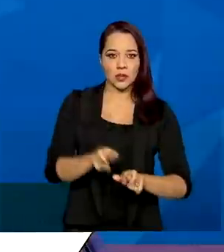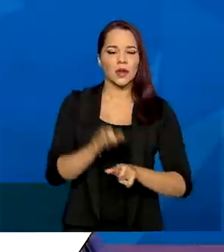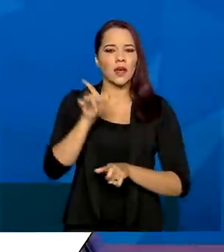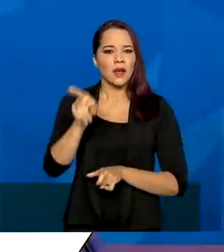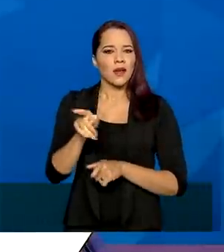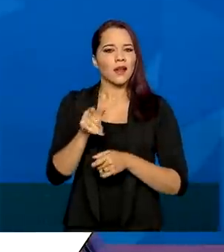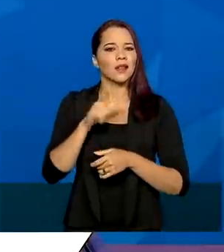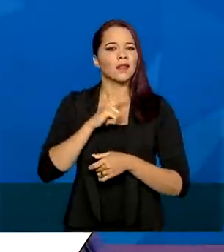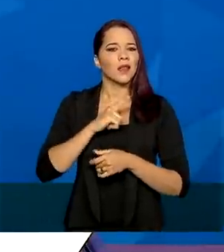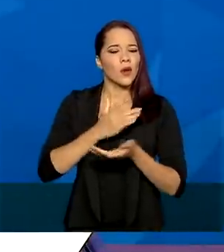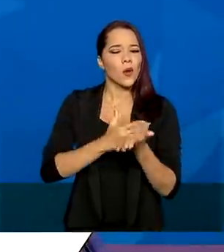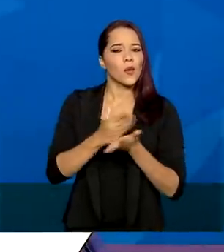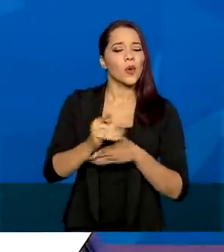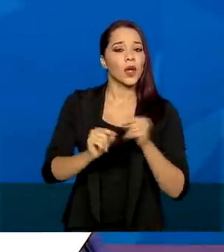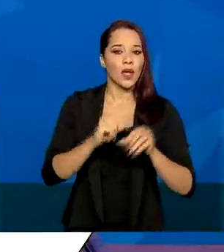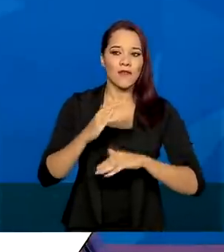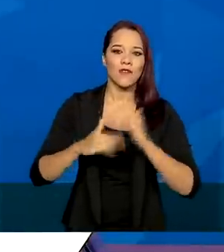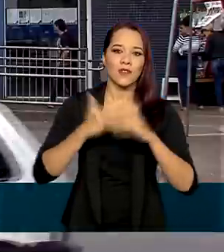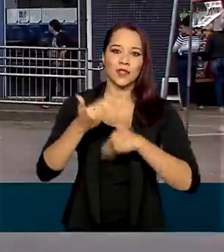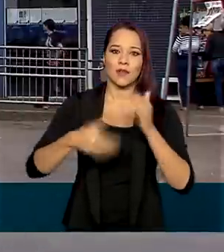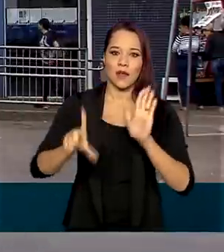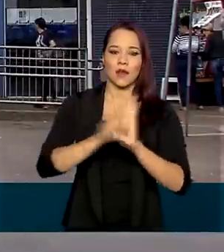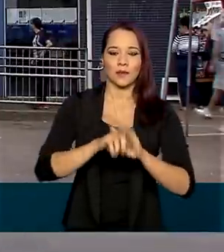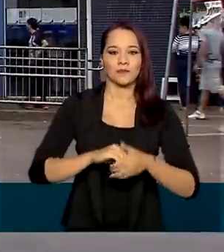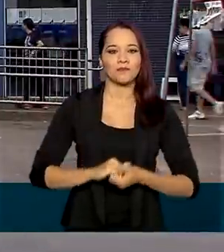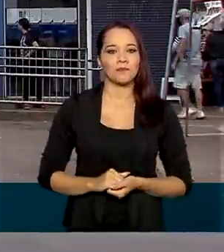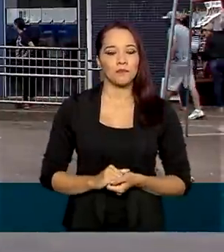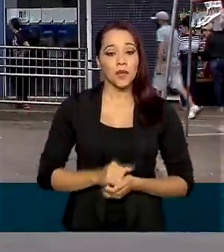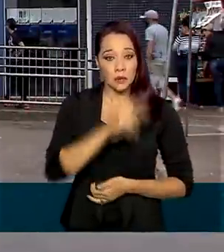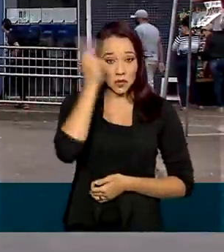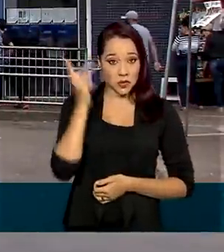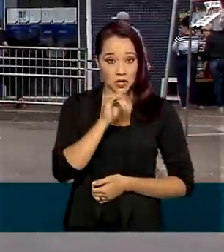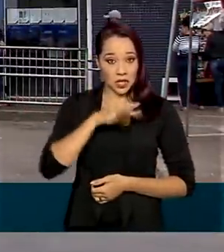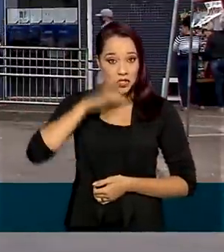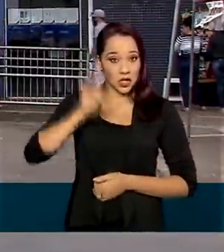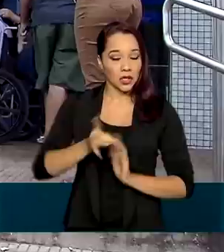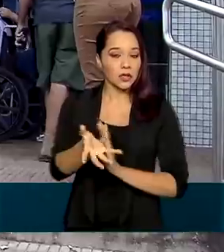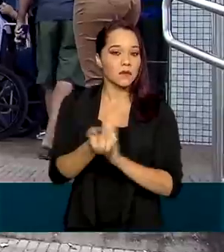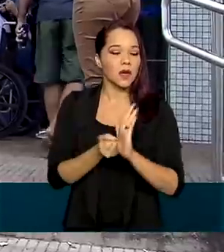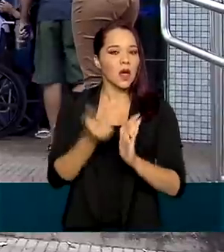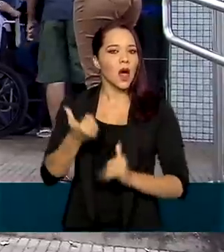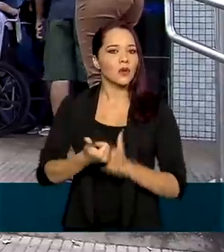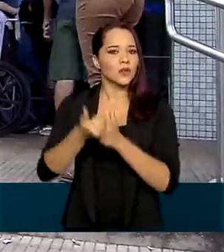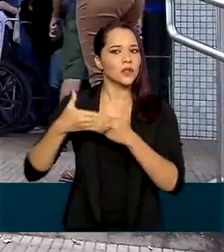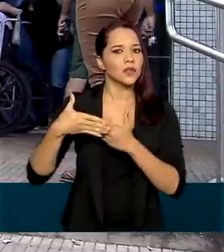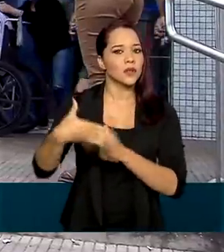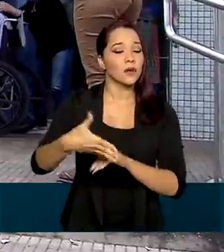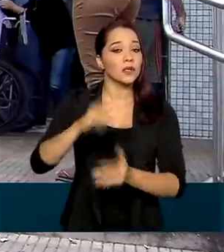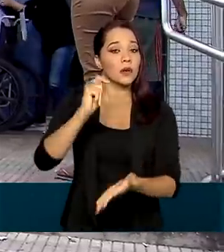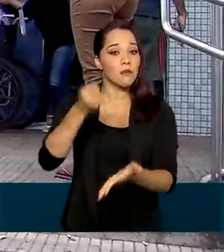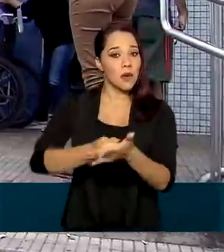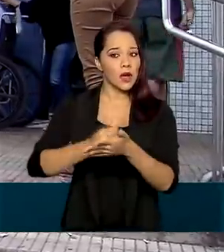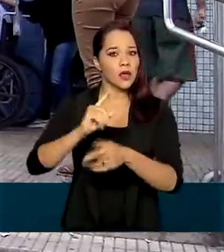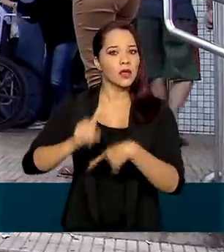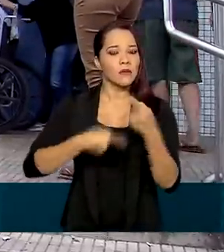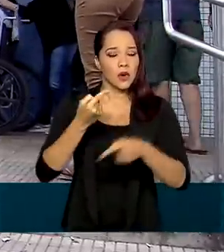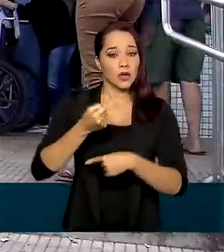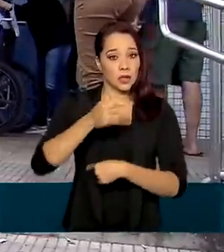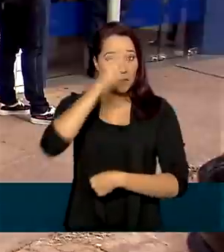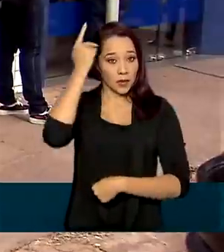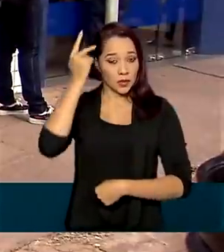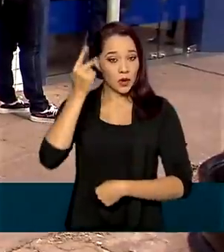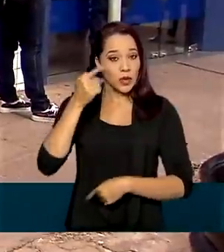nascem exatamente da evolução da legislação. E para quem vai receber o auxílio extensão vai ser pago assim que o cidadão